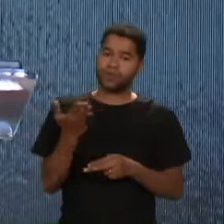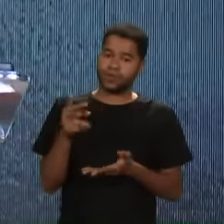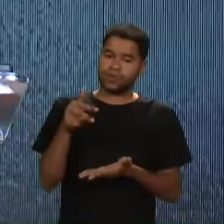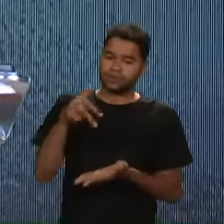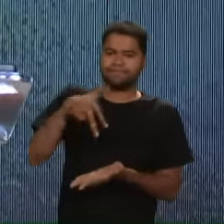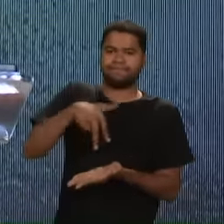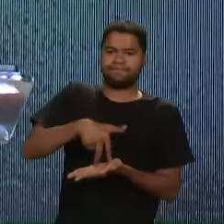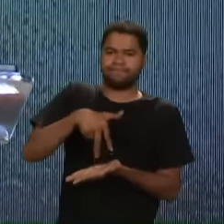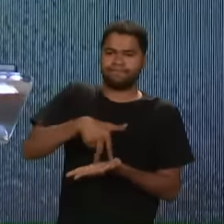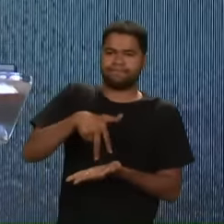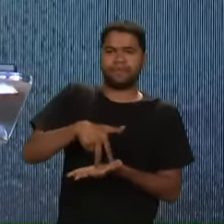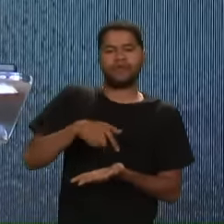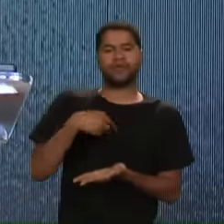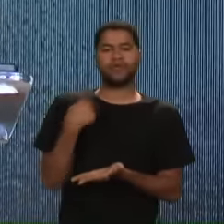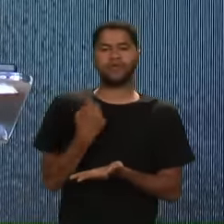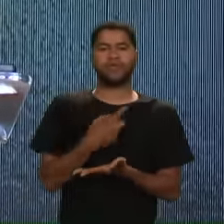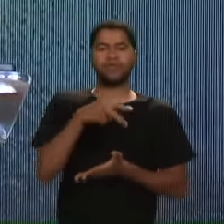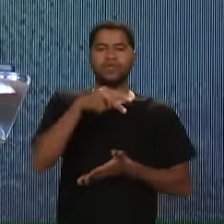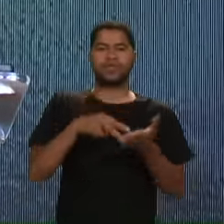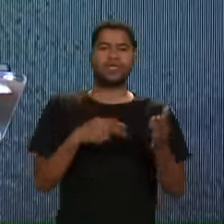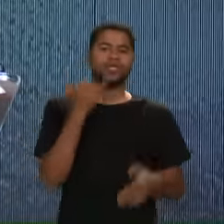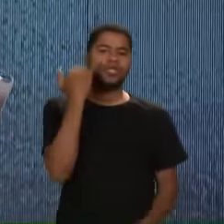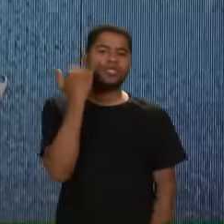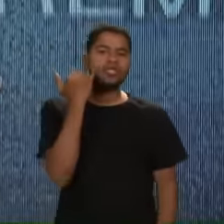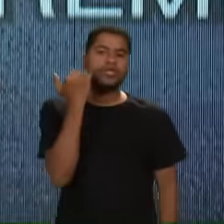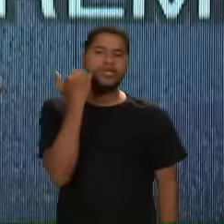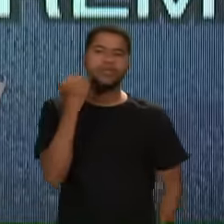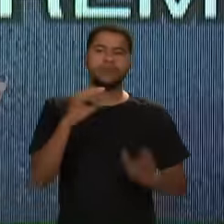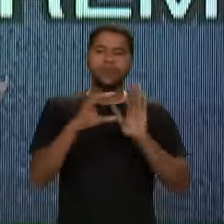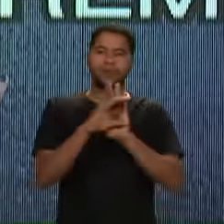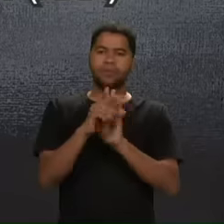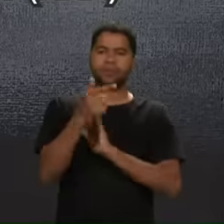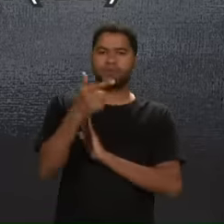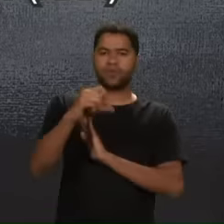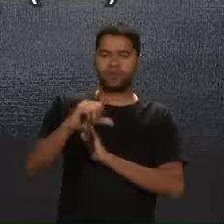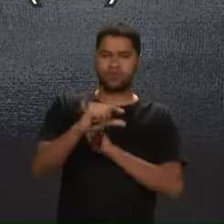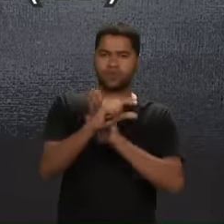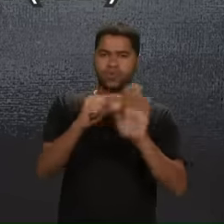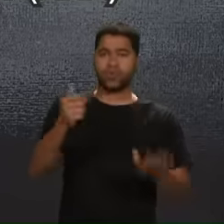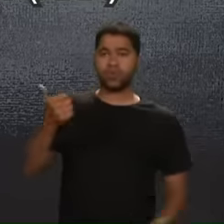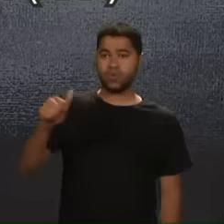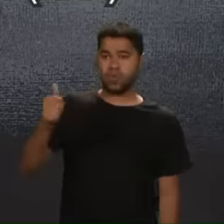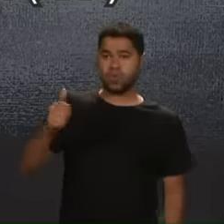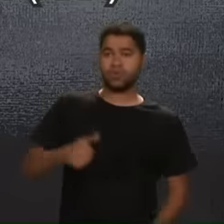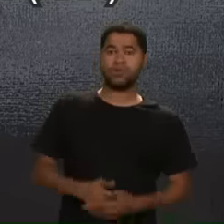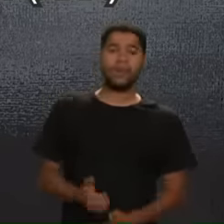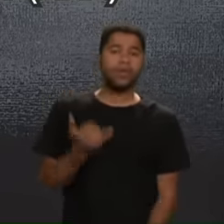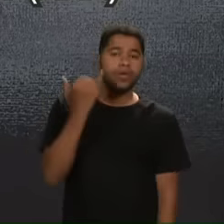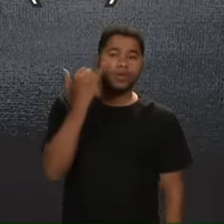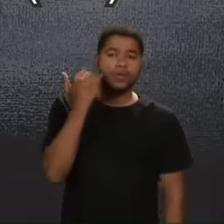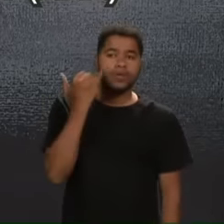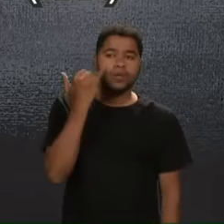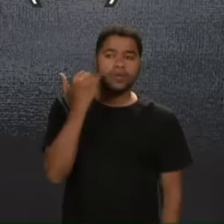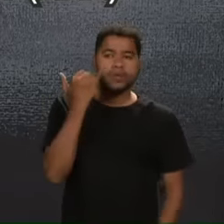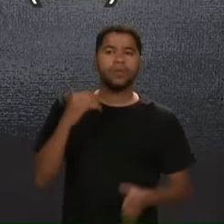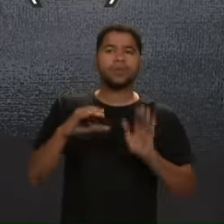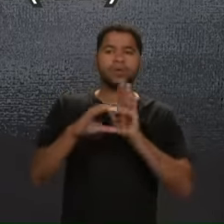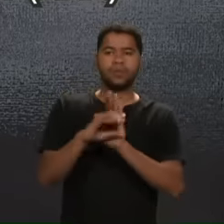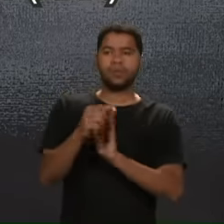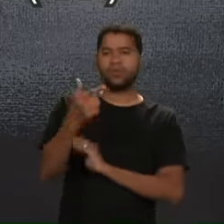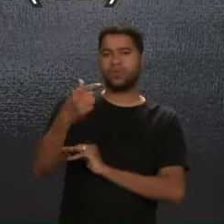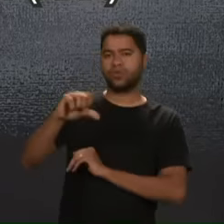Agora E vamos ler Jeremias 29 O verso De número 11 Jeremias 29